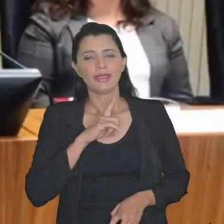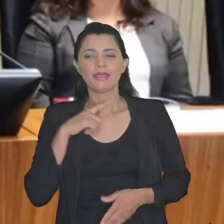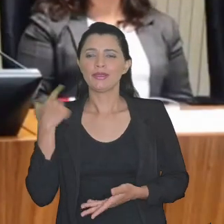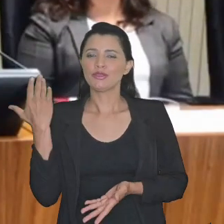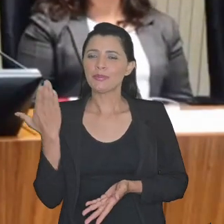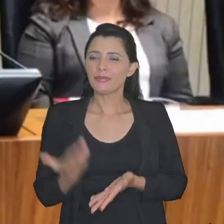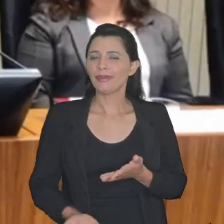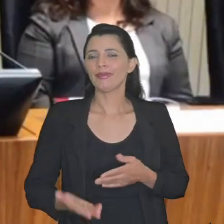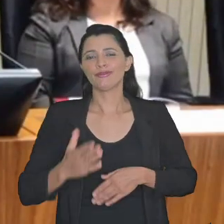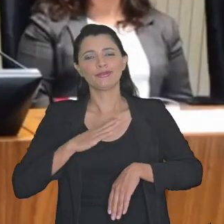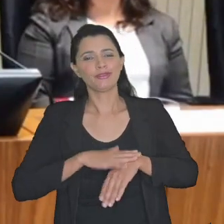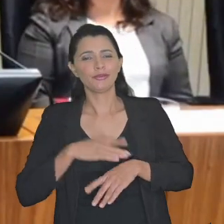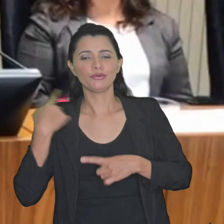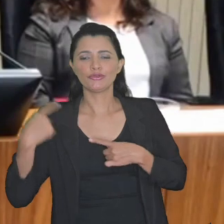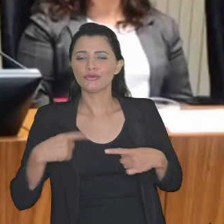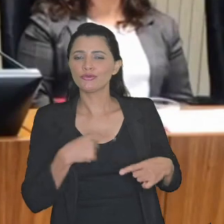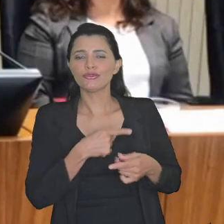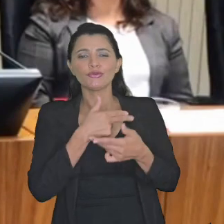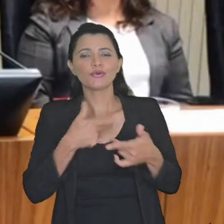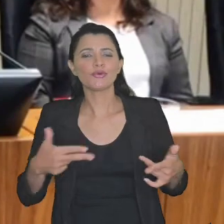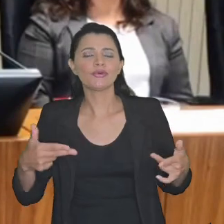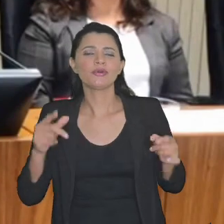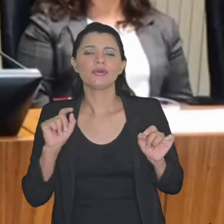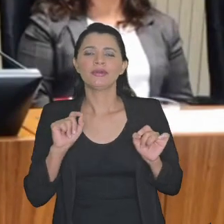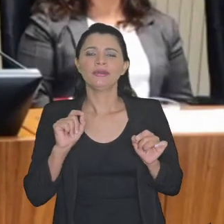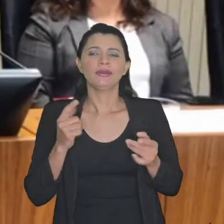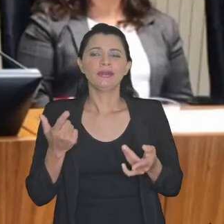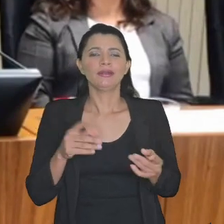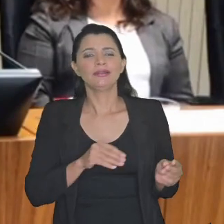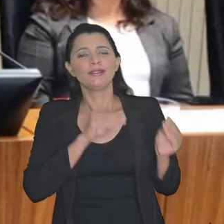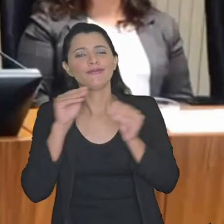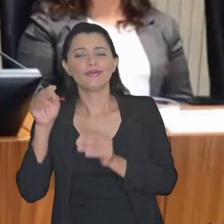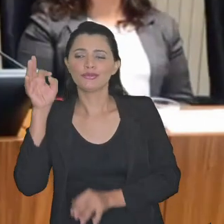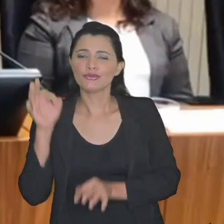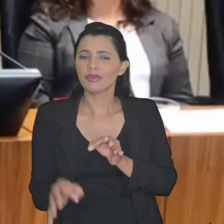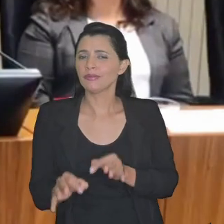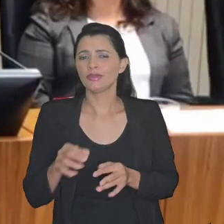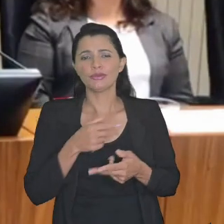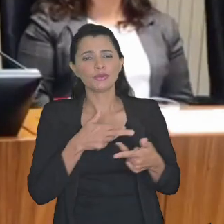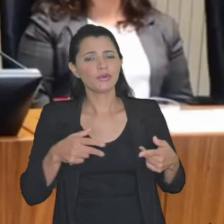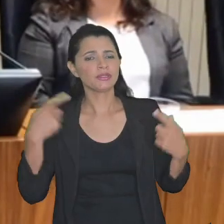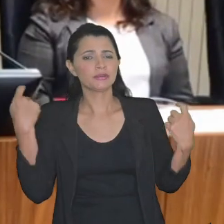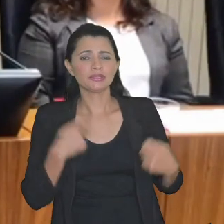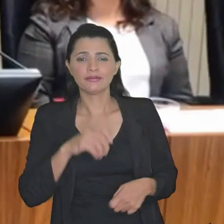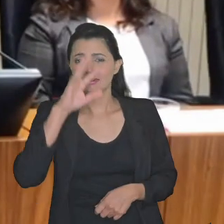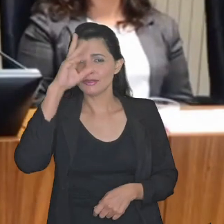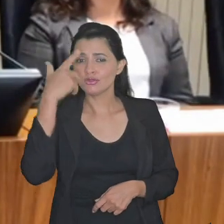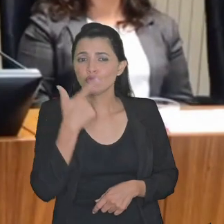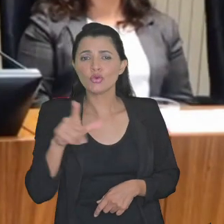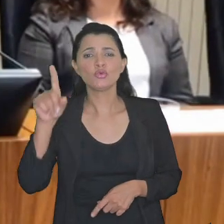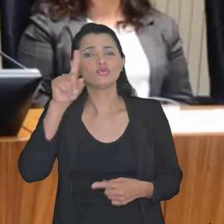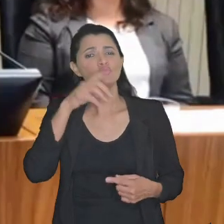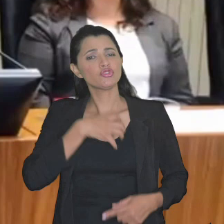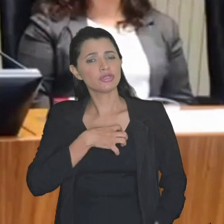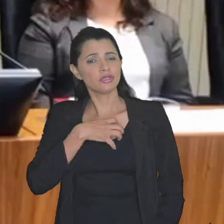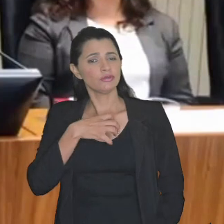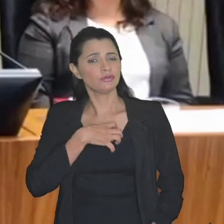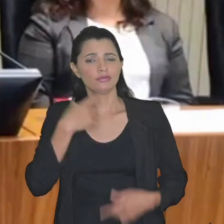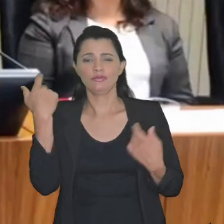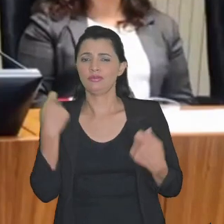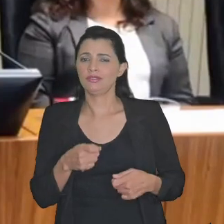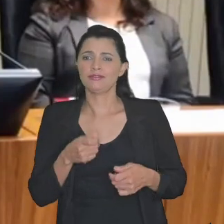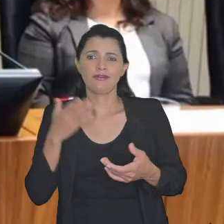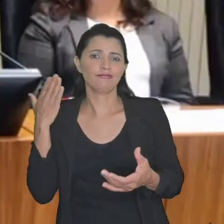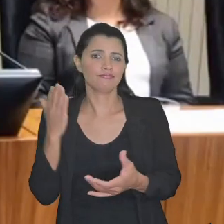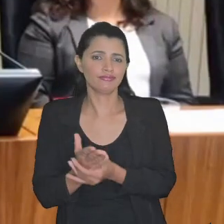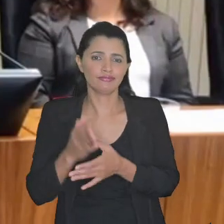percepção que eu tenho é que nós perdemos muito tempo discutindo questões levando para julgamento questões que poderiam ser decididas de uma outra